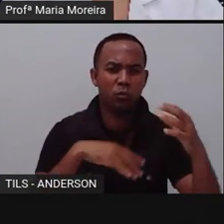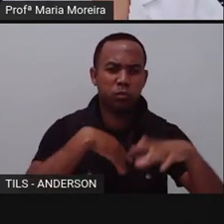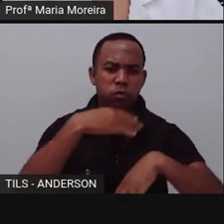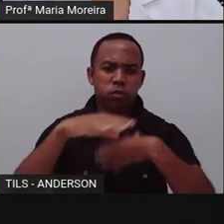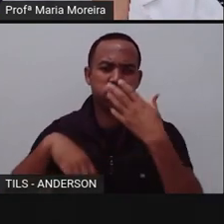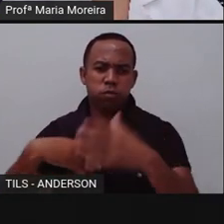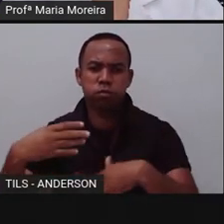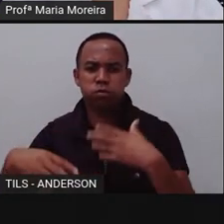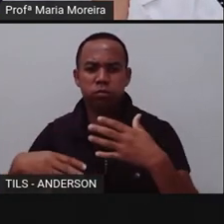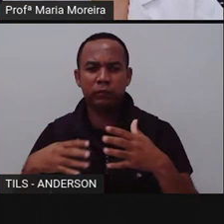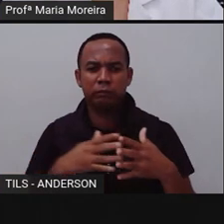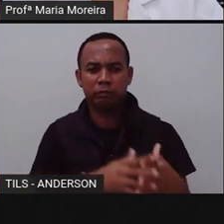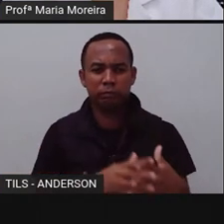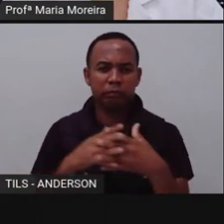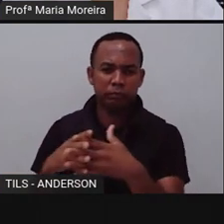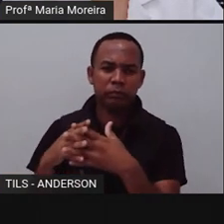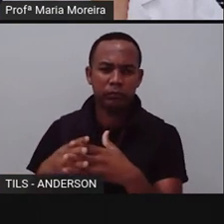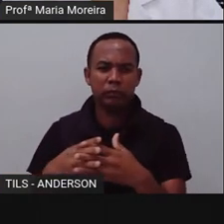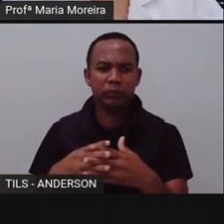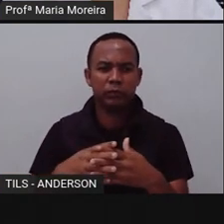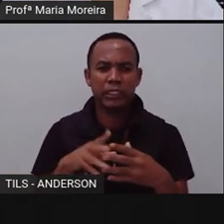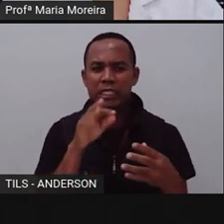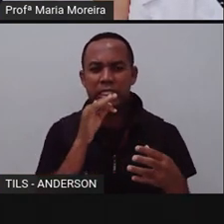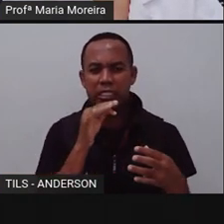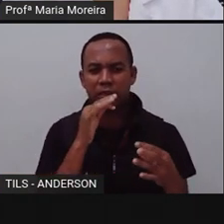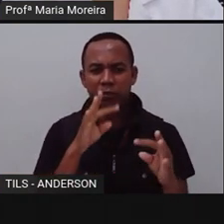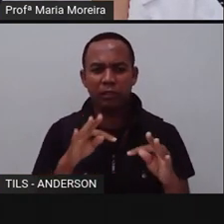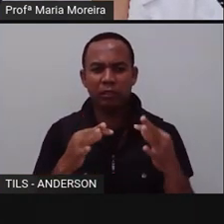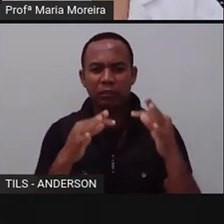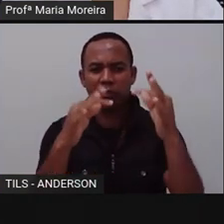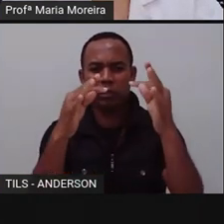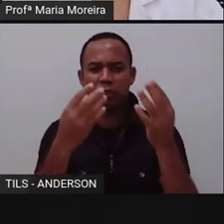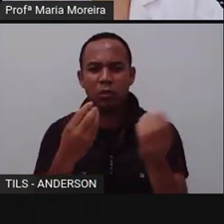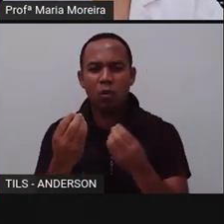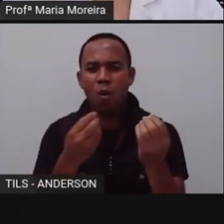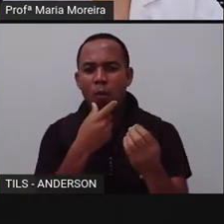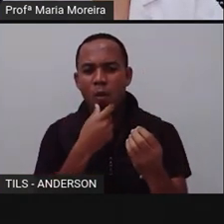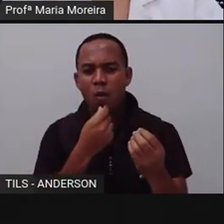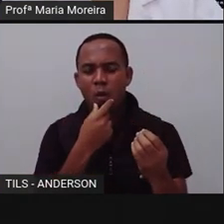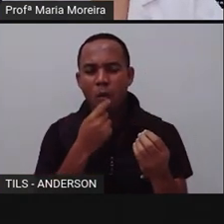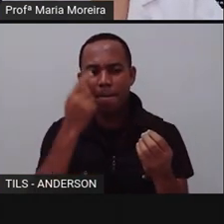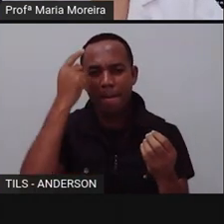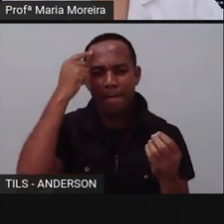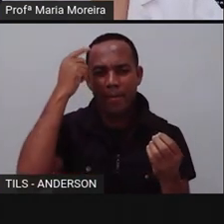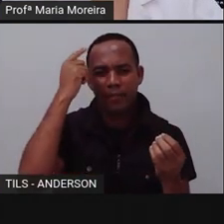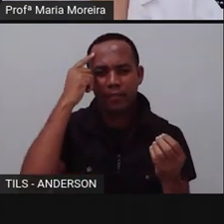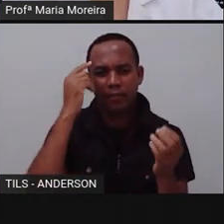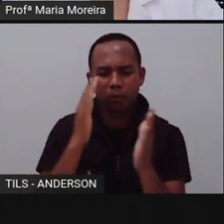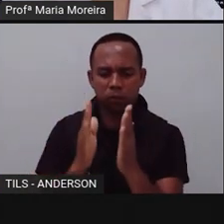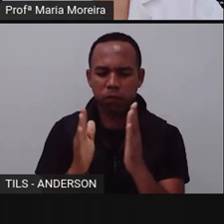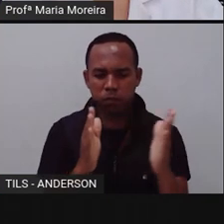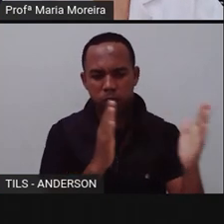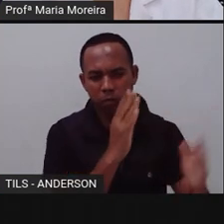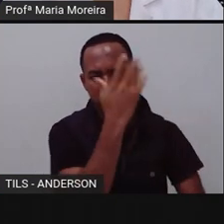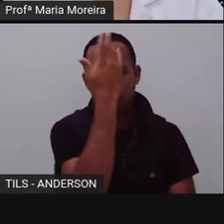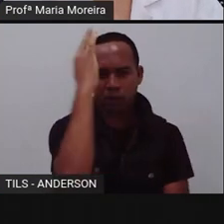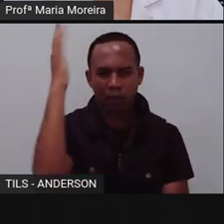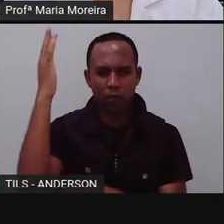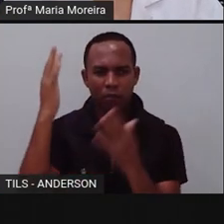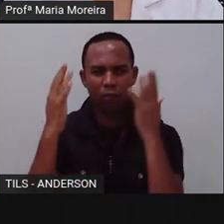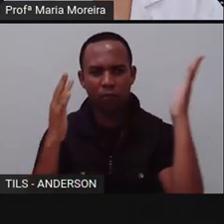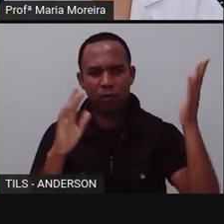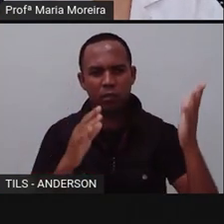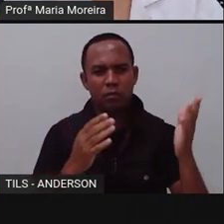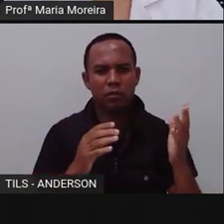plenamente acompanhado, né, da evolução tecnológica, capacitou o homem a vencer, domar a natureza, criando